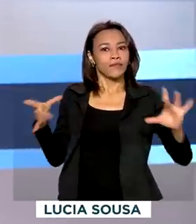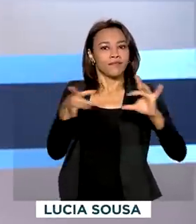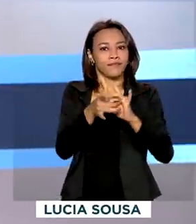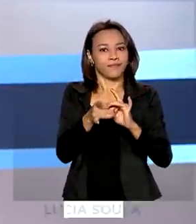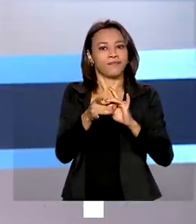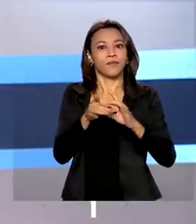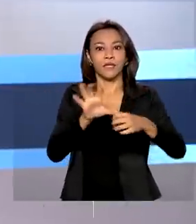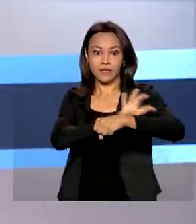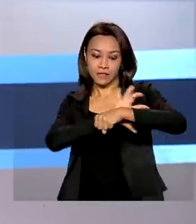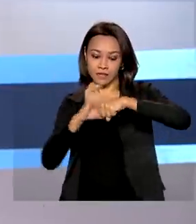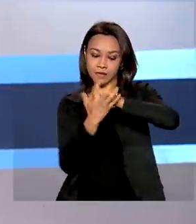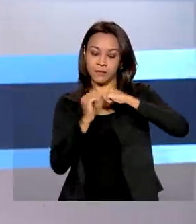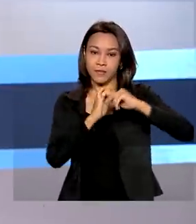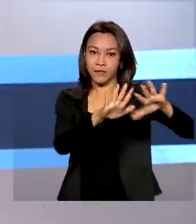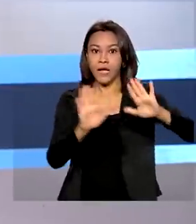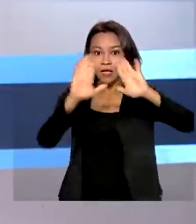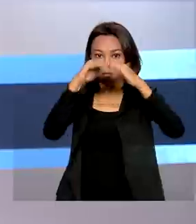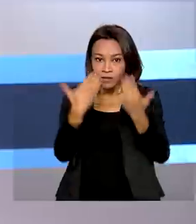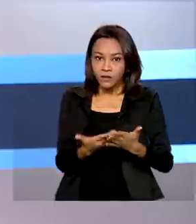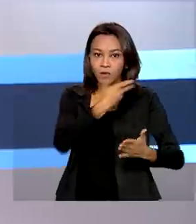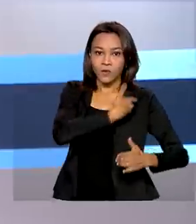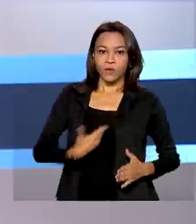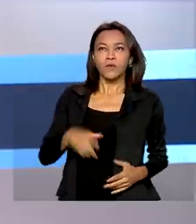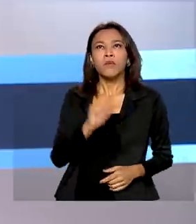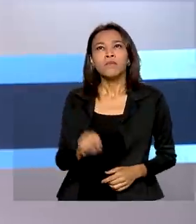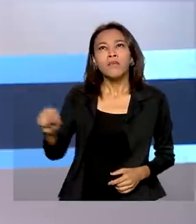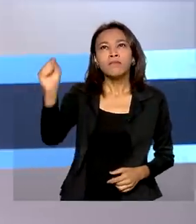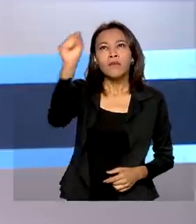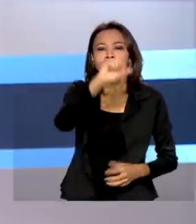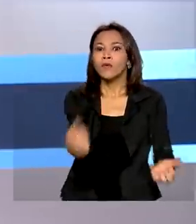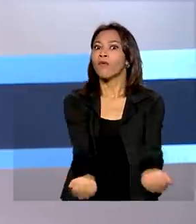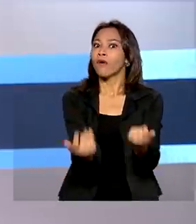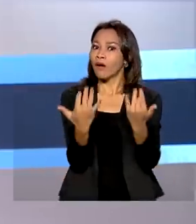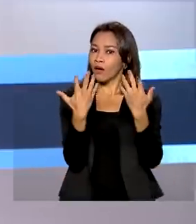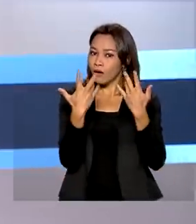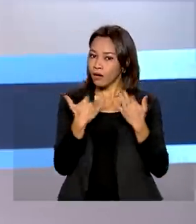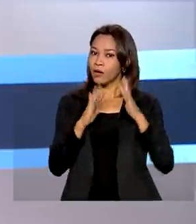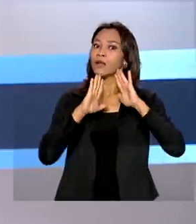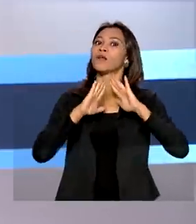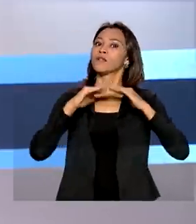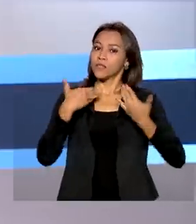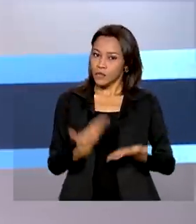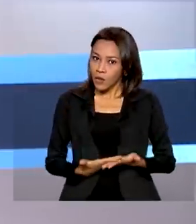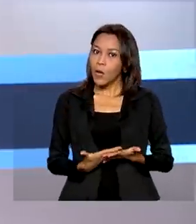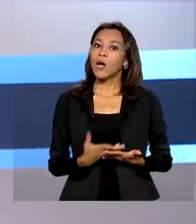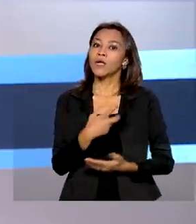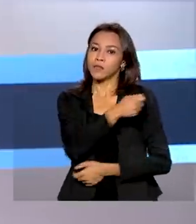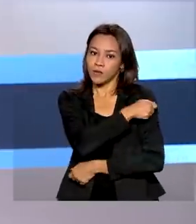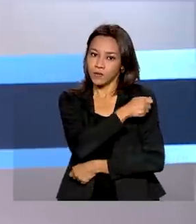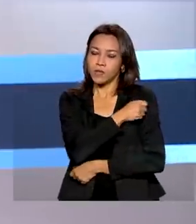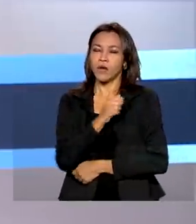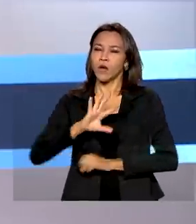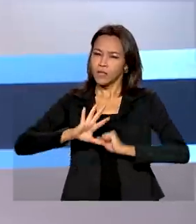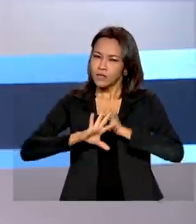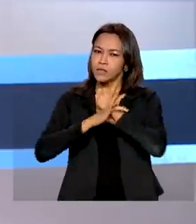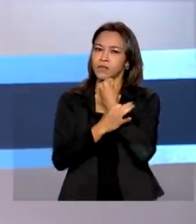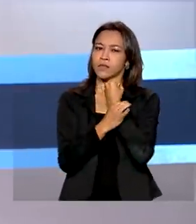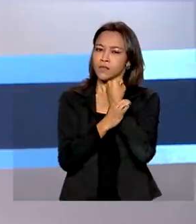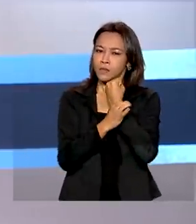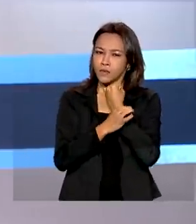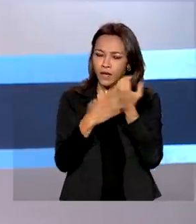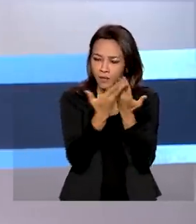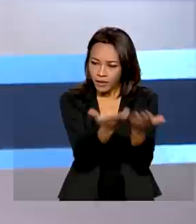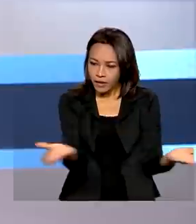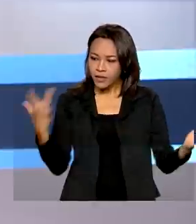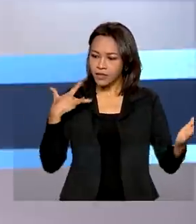As escolas públicas em todo o país estão voltando às aulas presenciais e para garantir um retorno saudável para alunos e